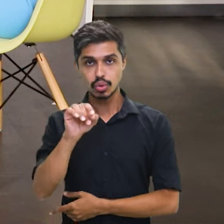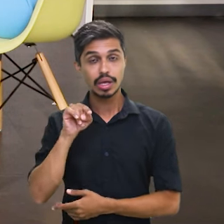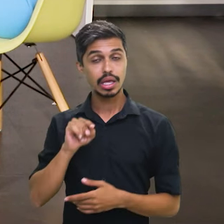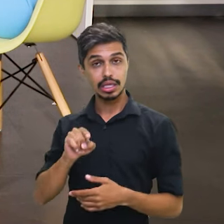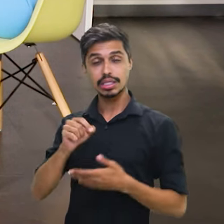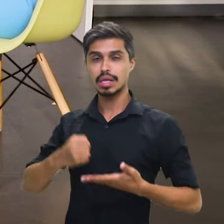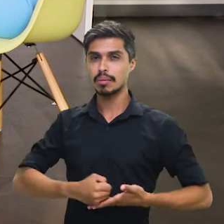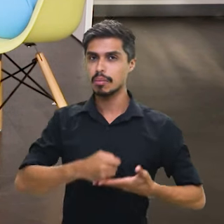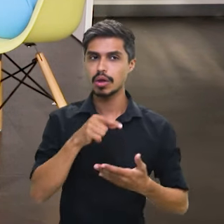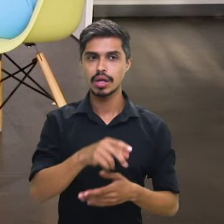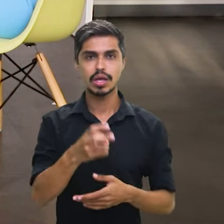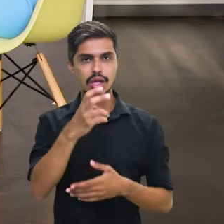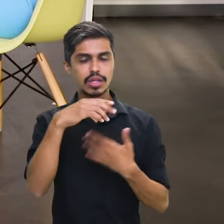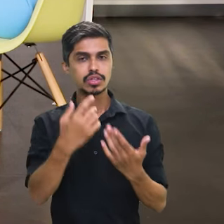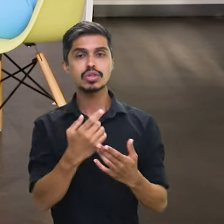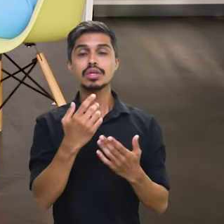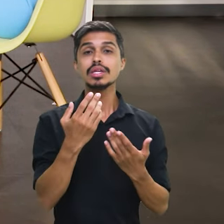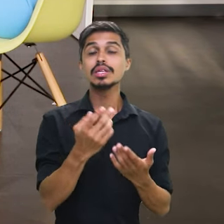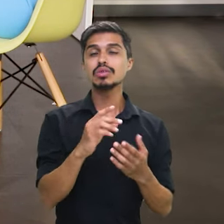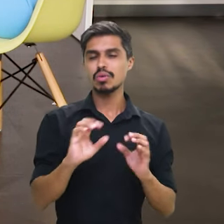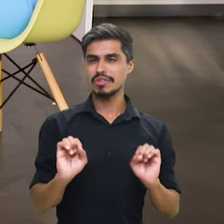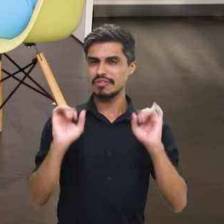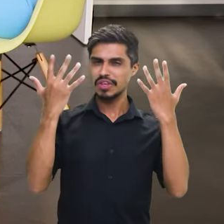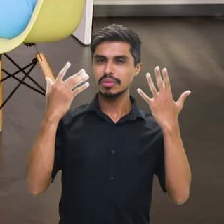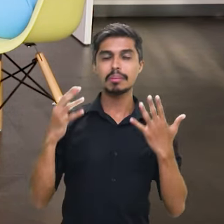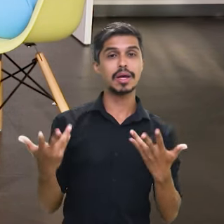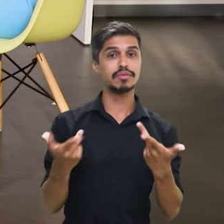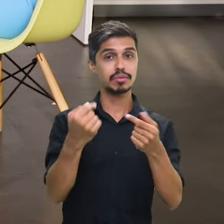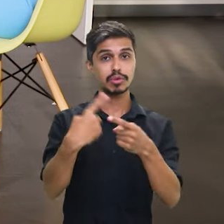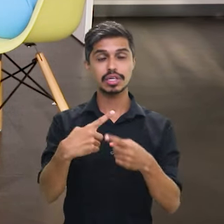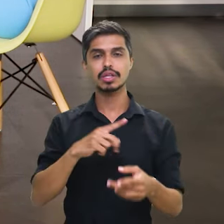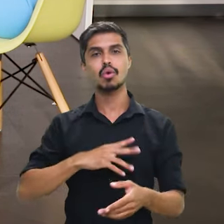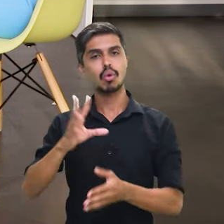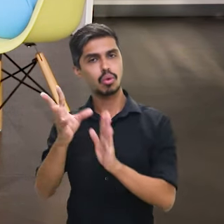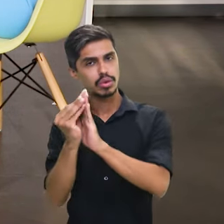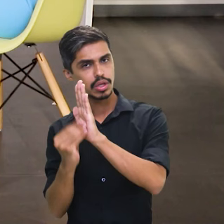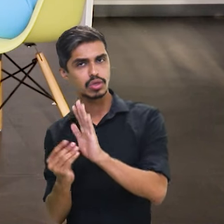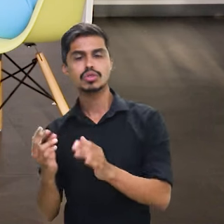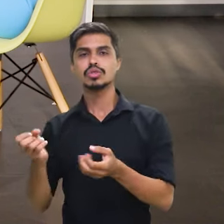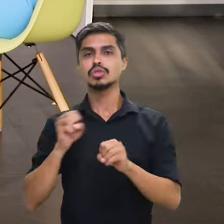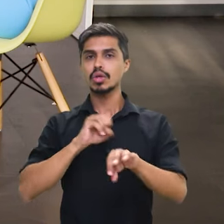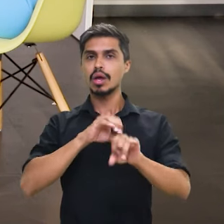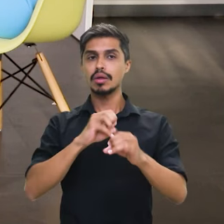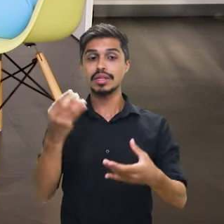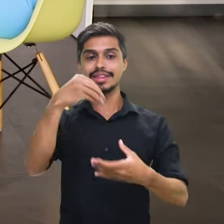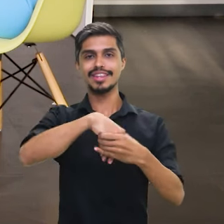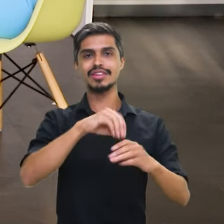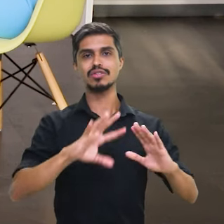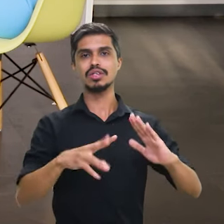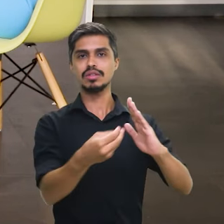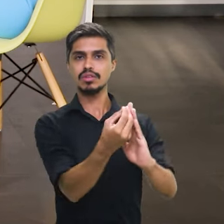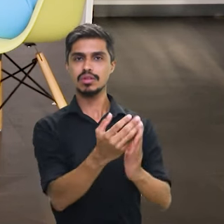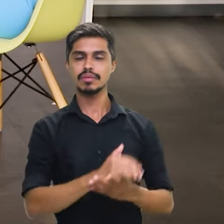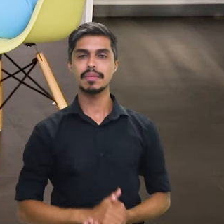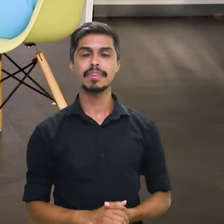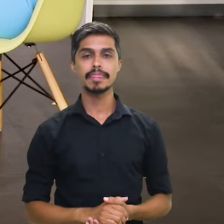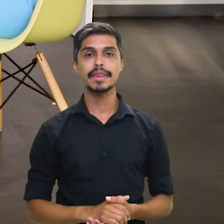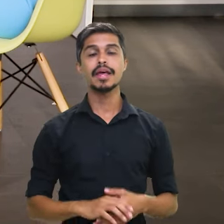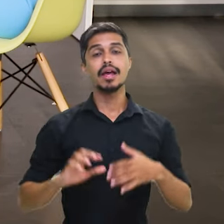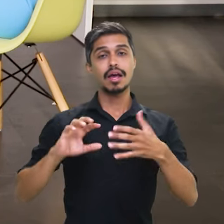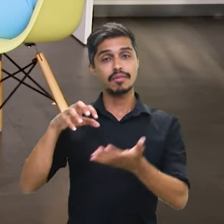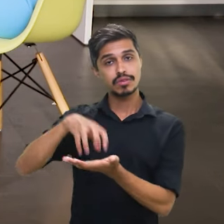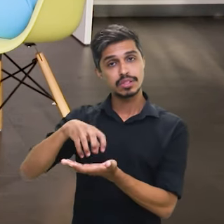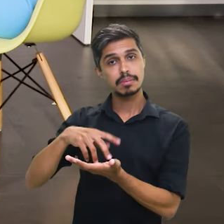2024, que vai ser espetacular porque vai ter um conteúdo educativo para dentro das comunidades quilombolas. A Fundação